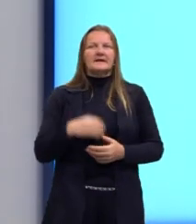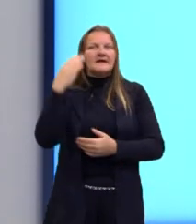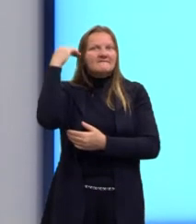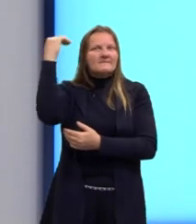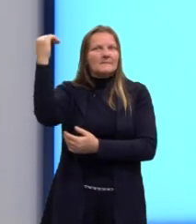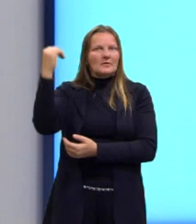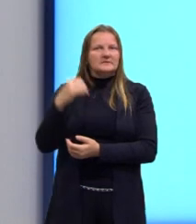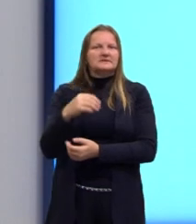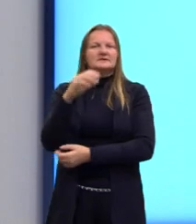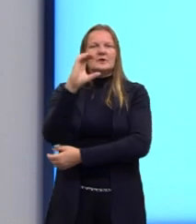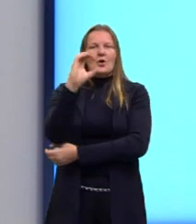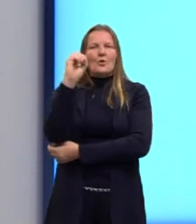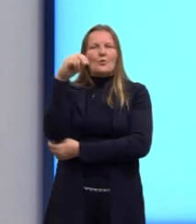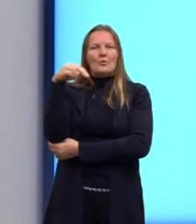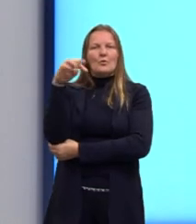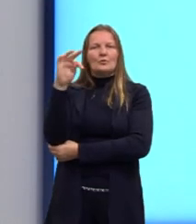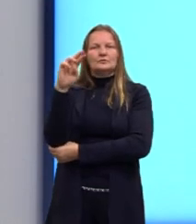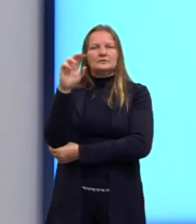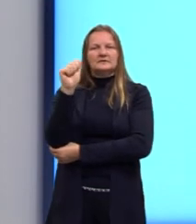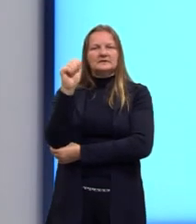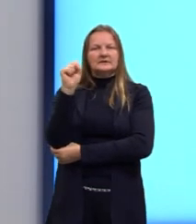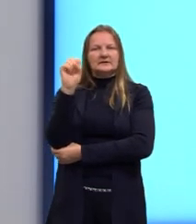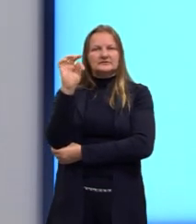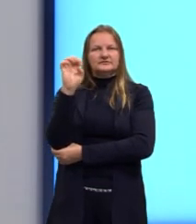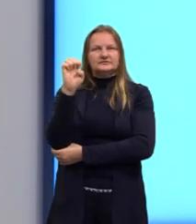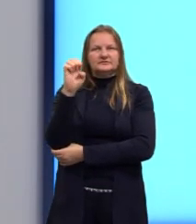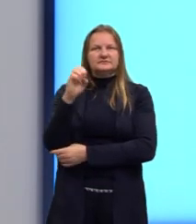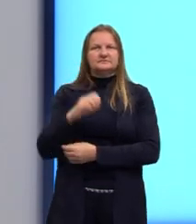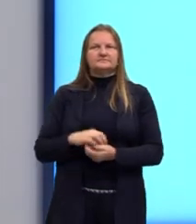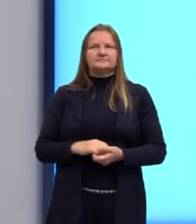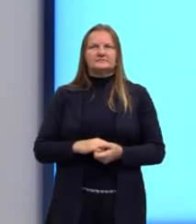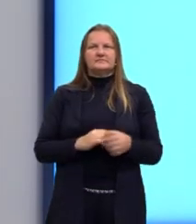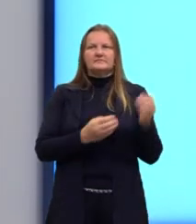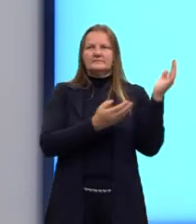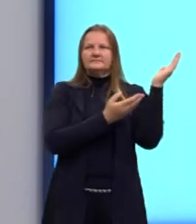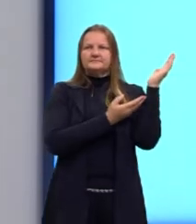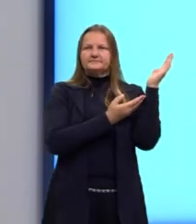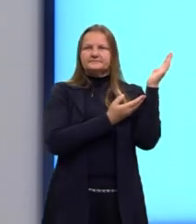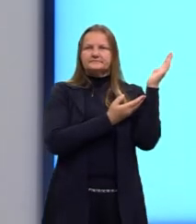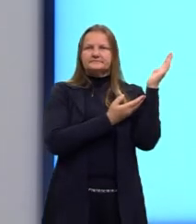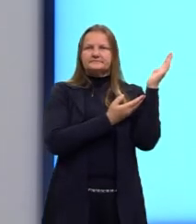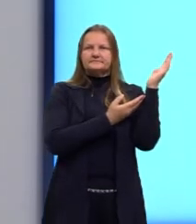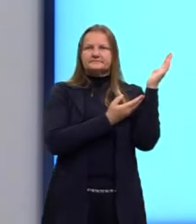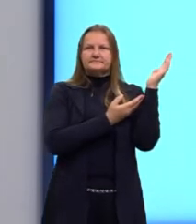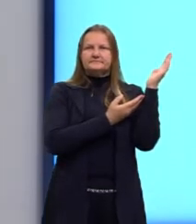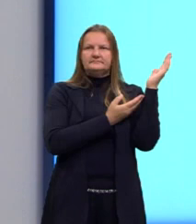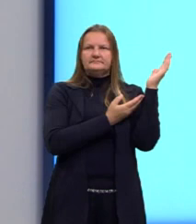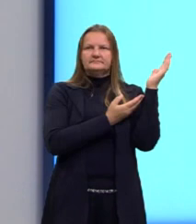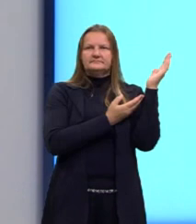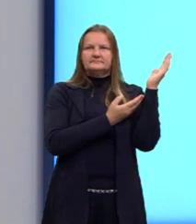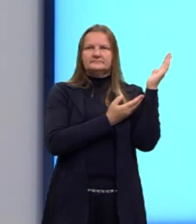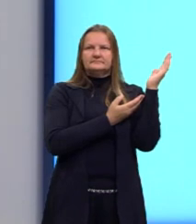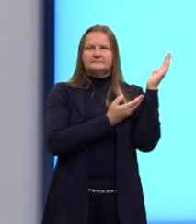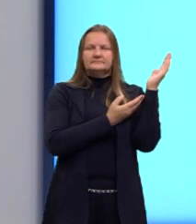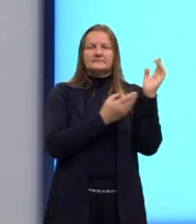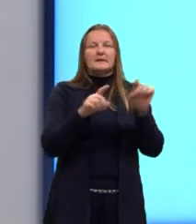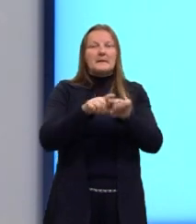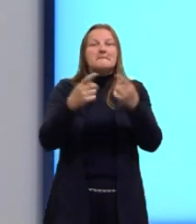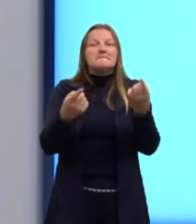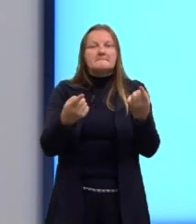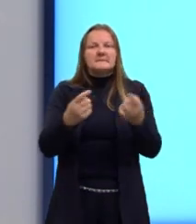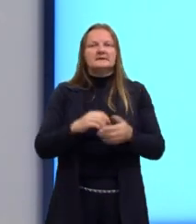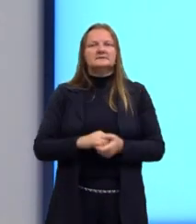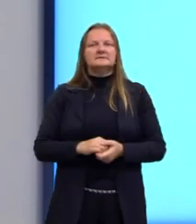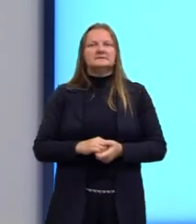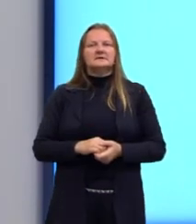adversativas, o que nós temos? O but, o however, o but é o mas, o